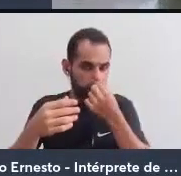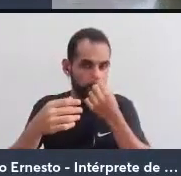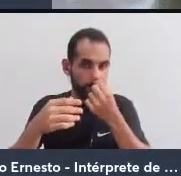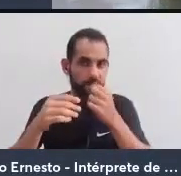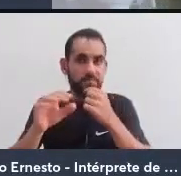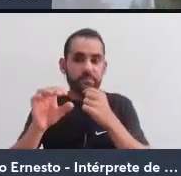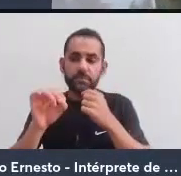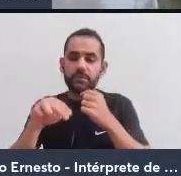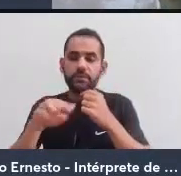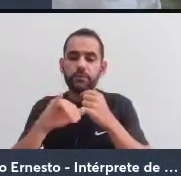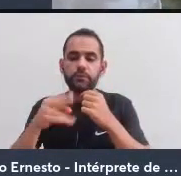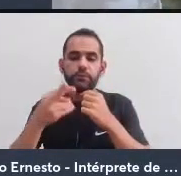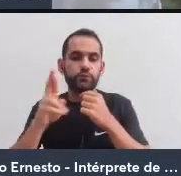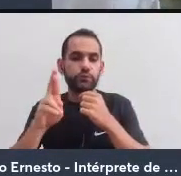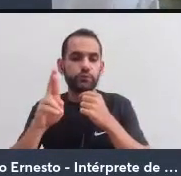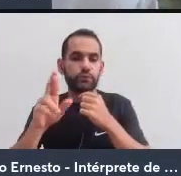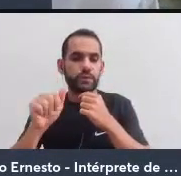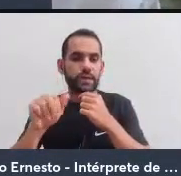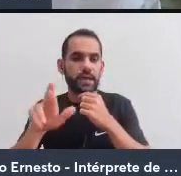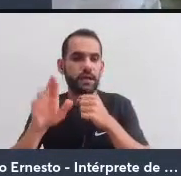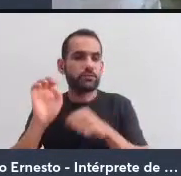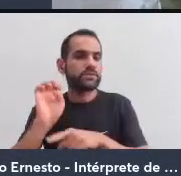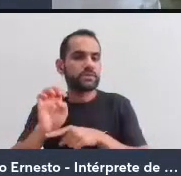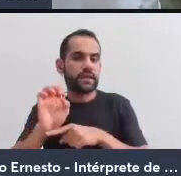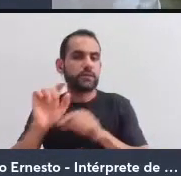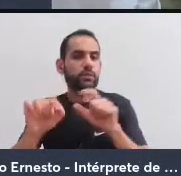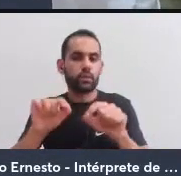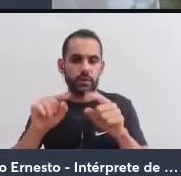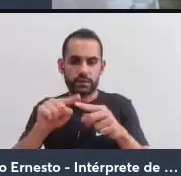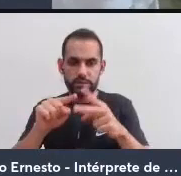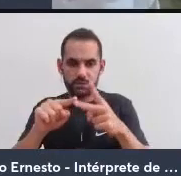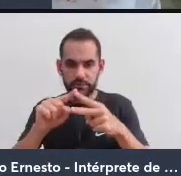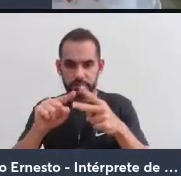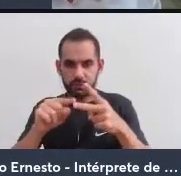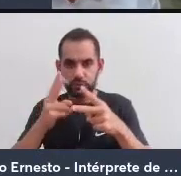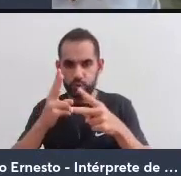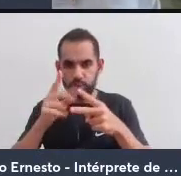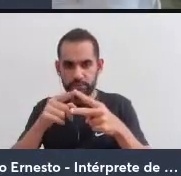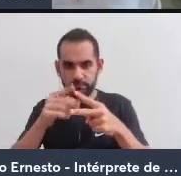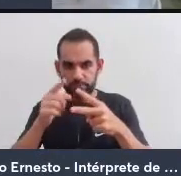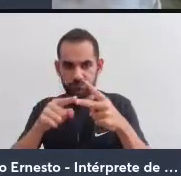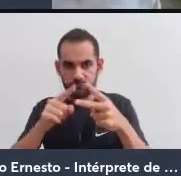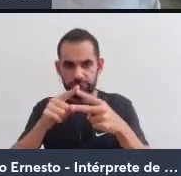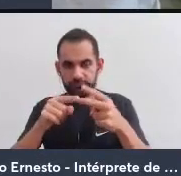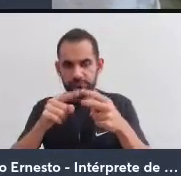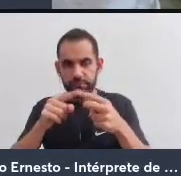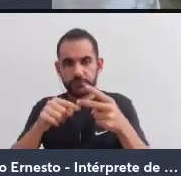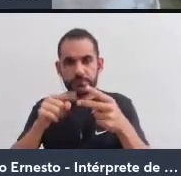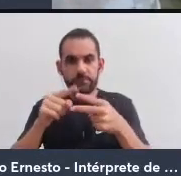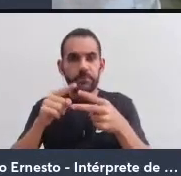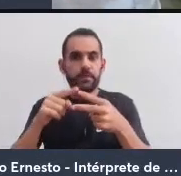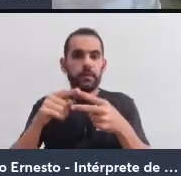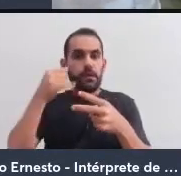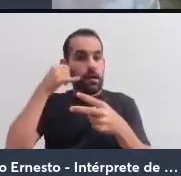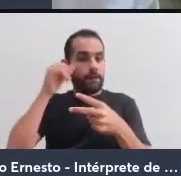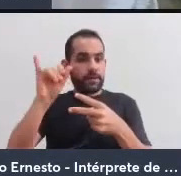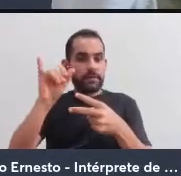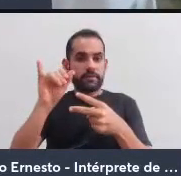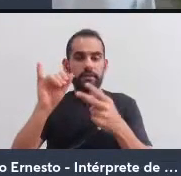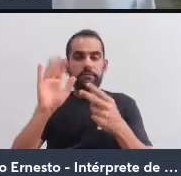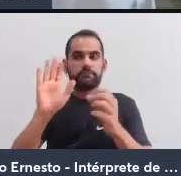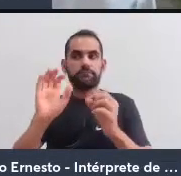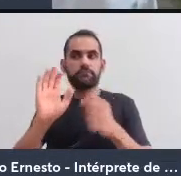o Estado, portanto, significa duas coisas. Significa, primeiro, evitar o seu aparecimento.